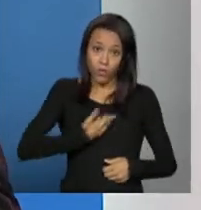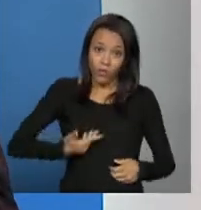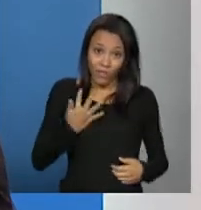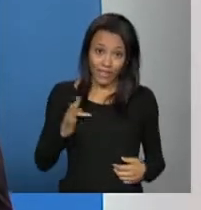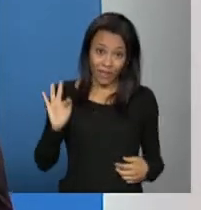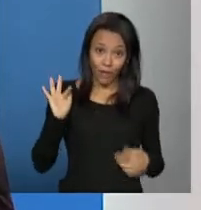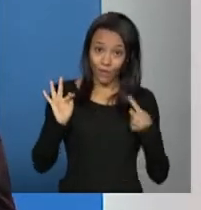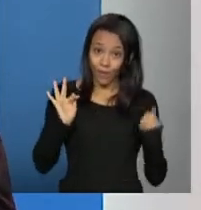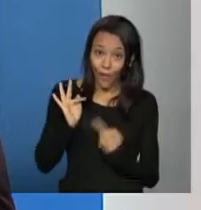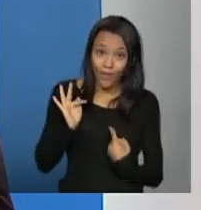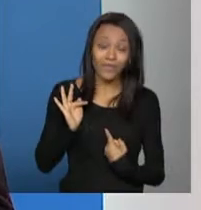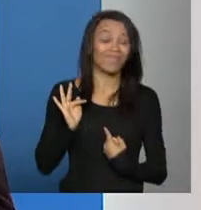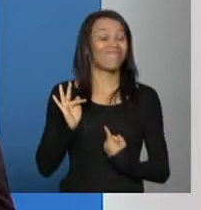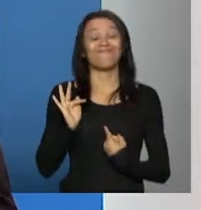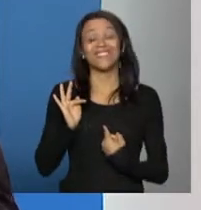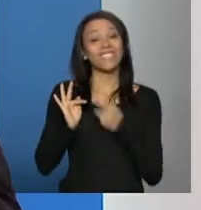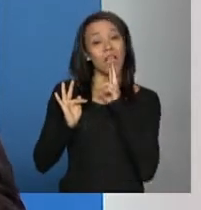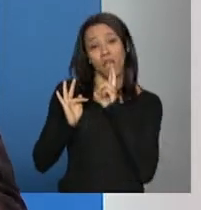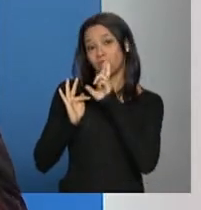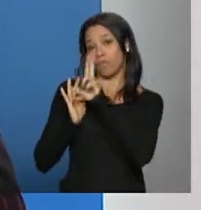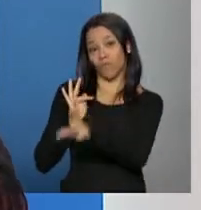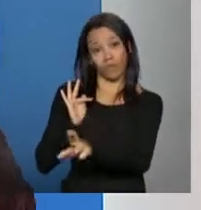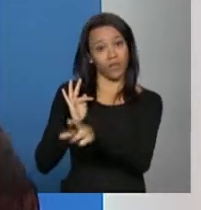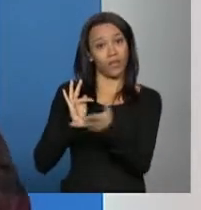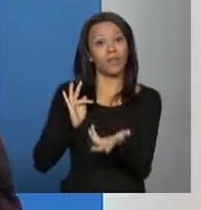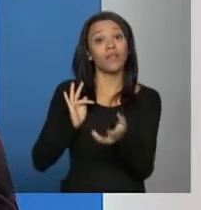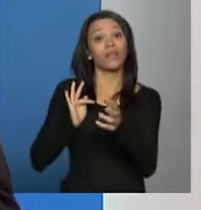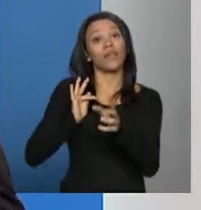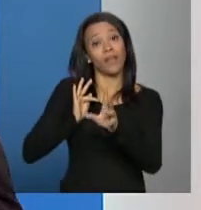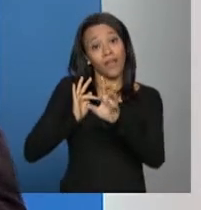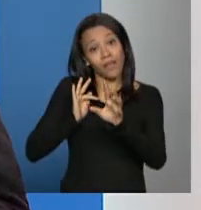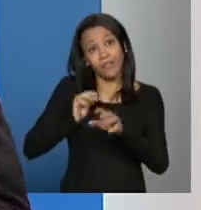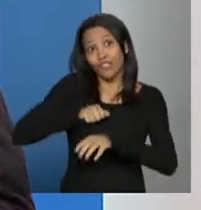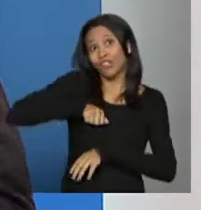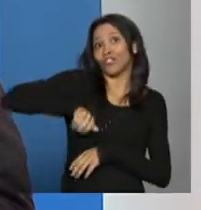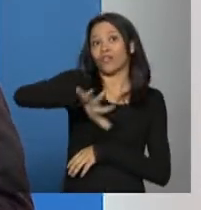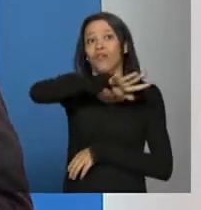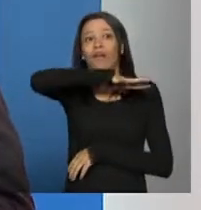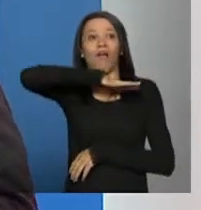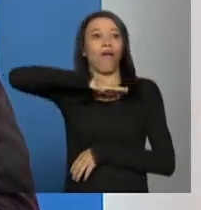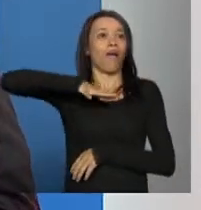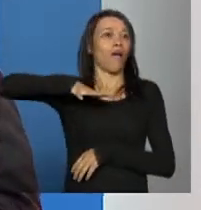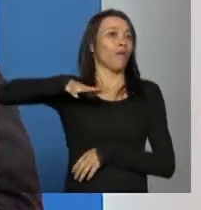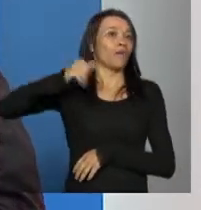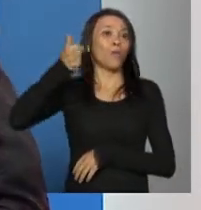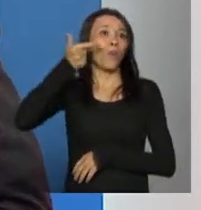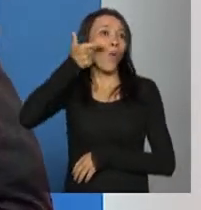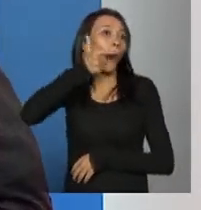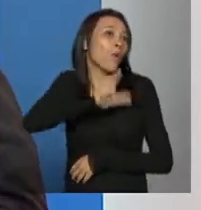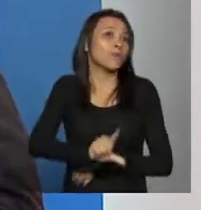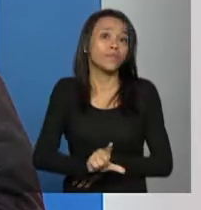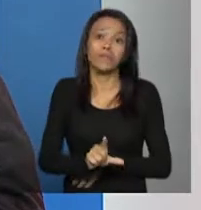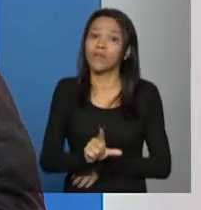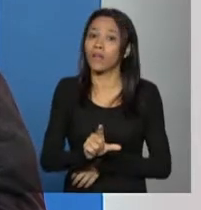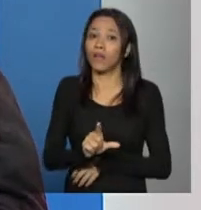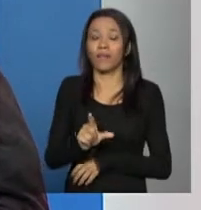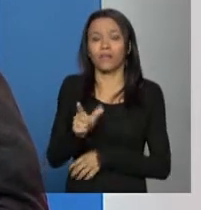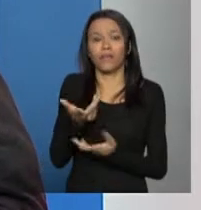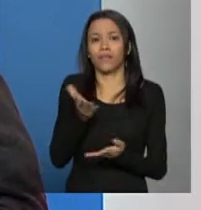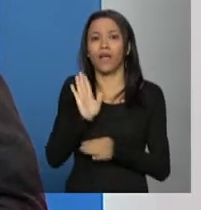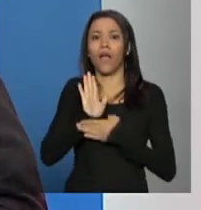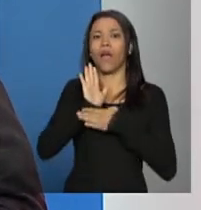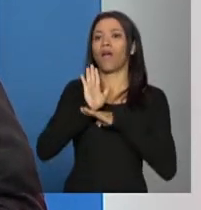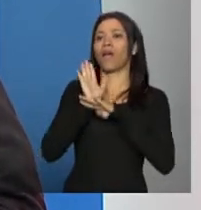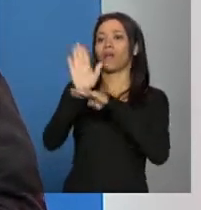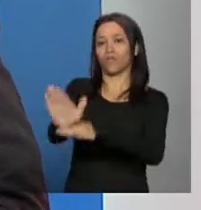adianta te trazer uma resposta que seja bem generalista e que não dê conta de avaliar o seu caso bem